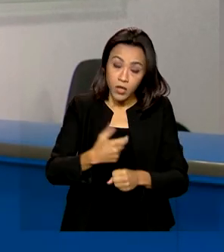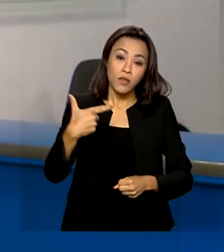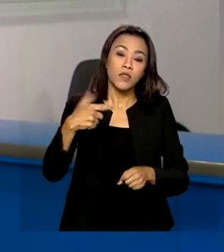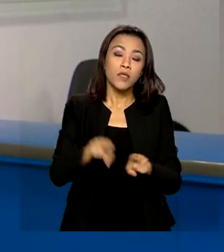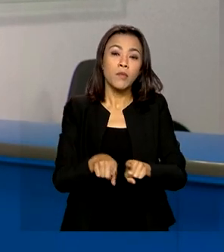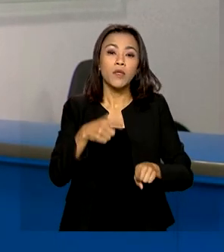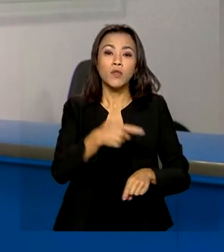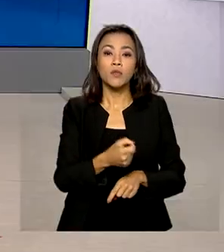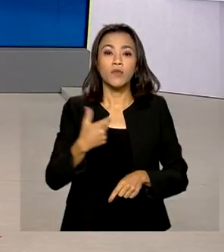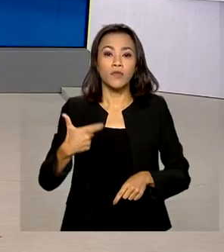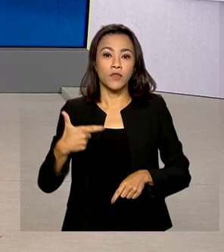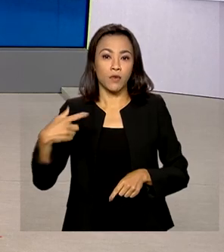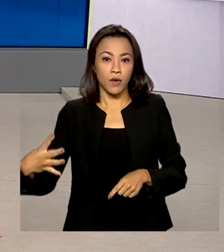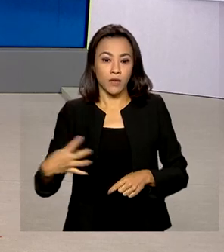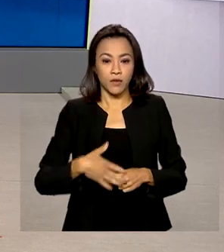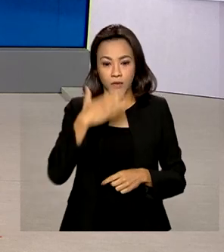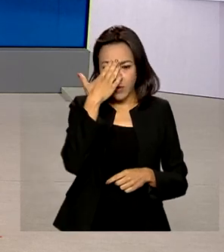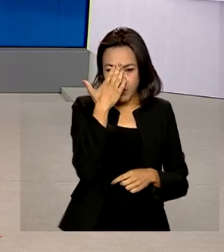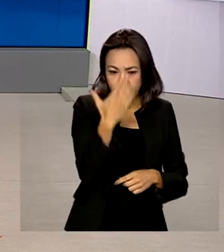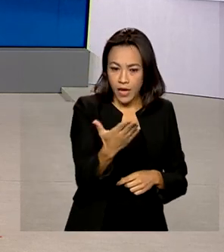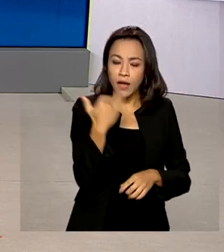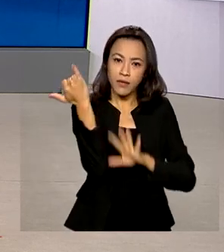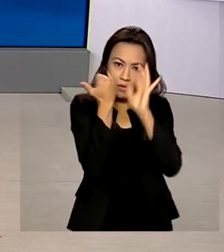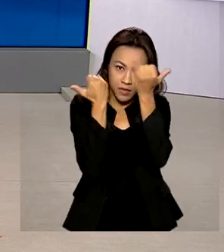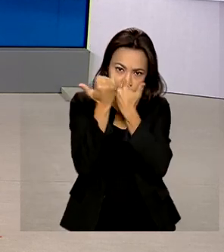com você, Renata. Tá certo, Cláudia. Obrigada pelas suas informações.